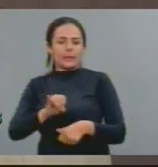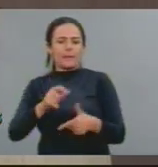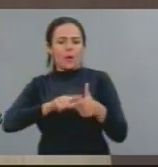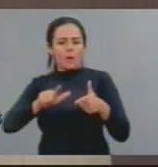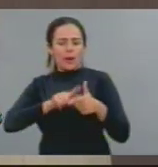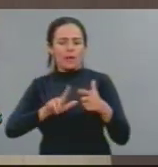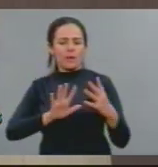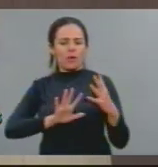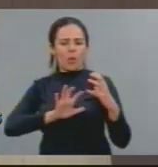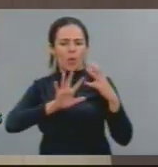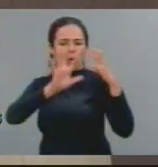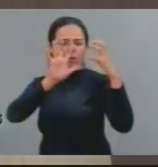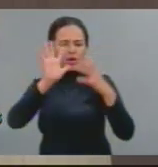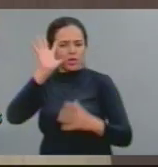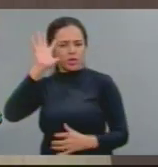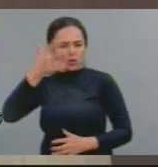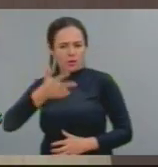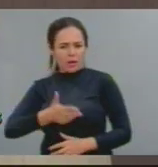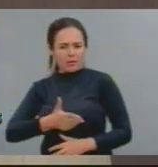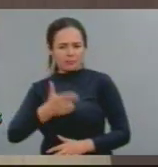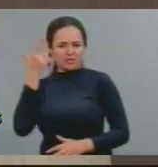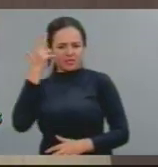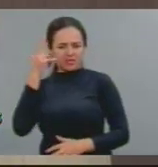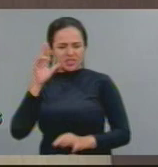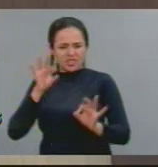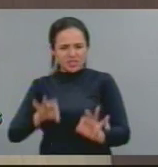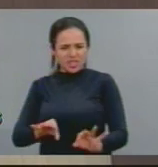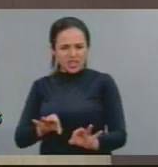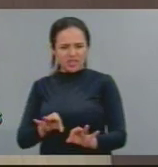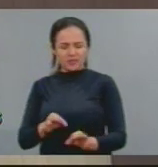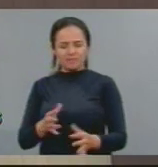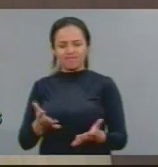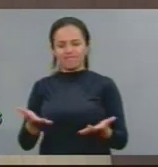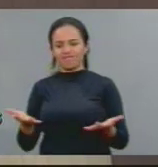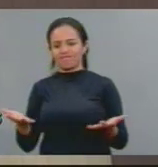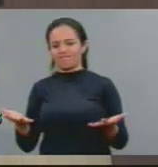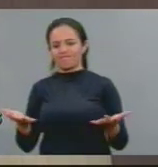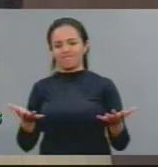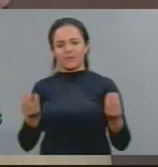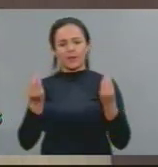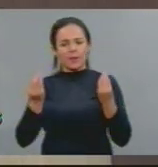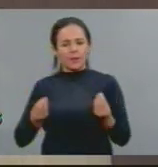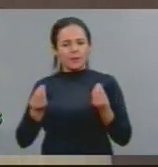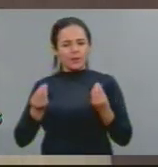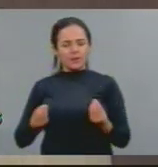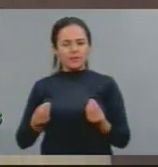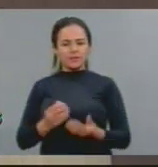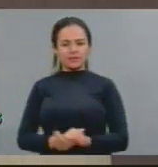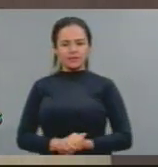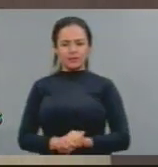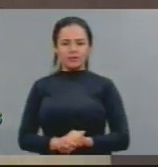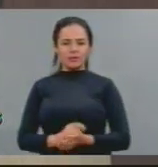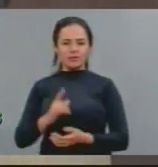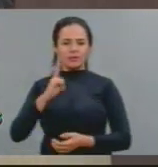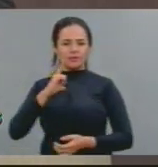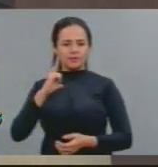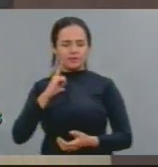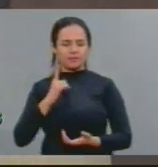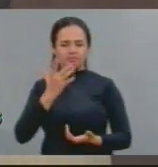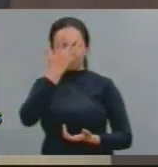donos, os herdeiros das antigas oligarquias agrárias, os novos proprietários do